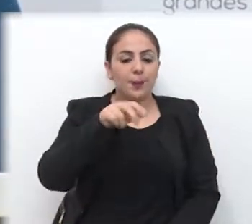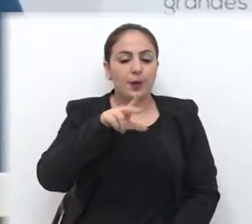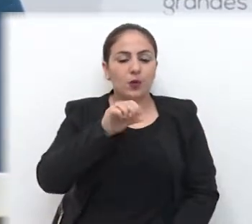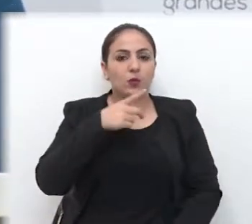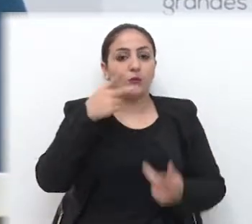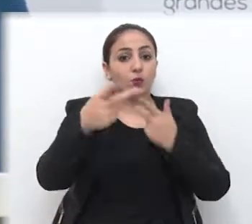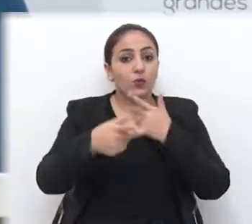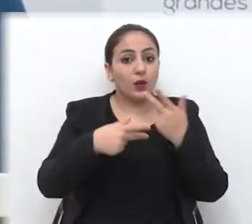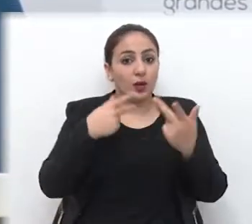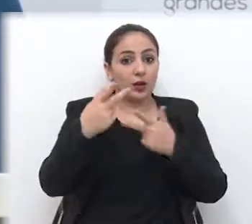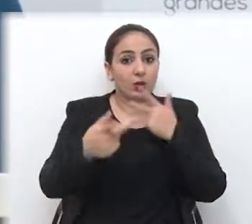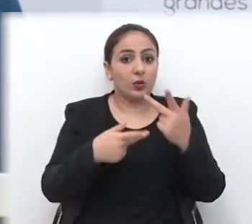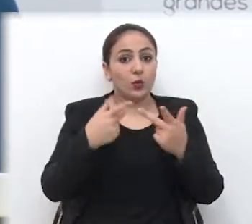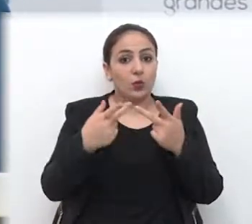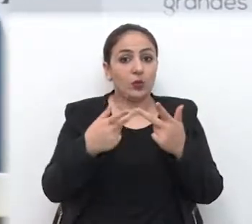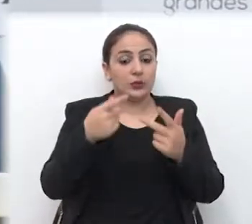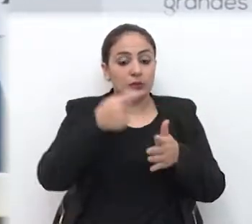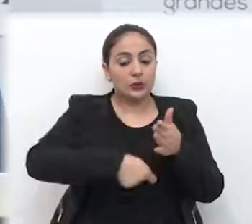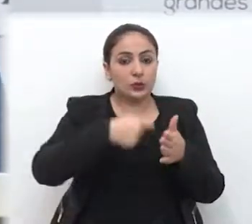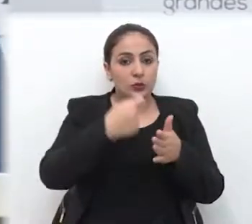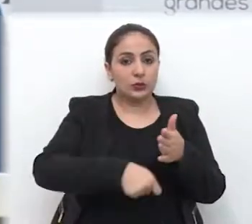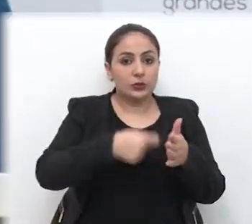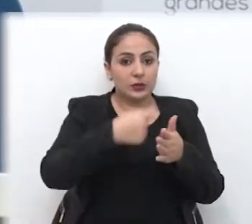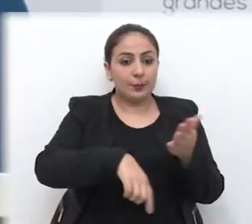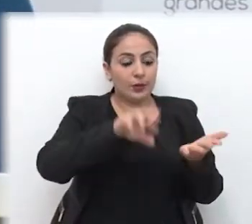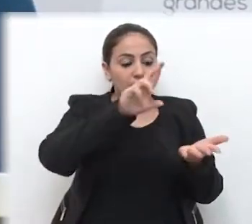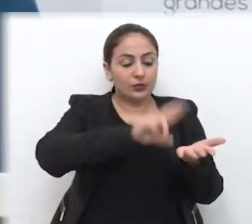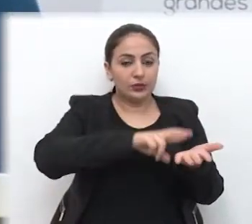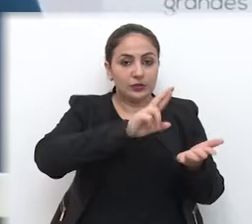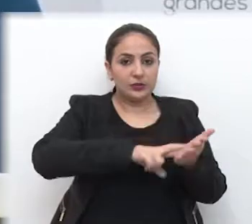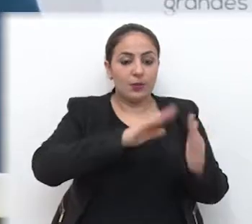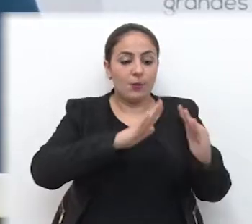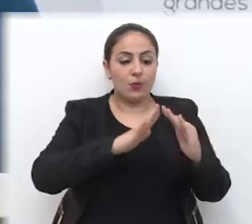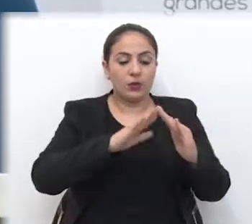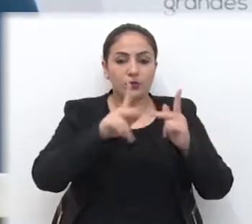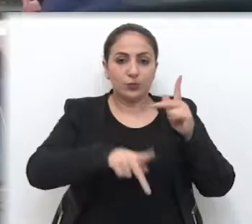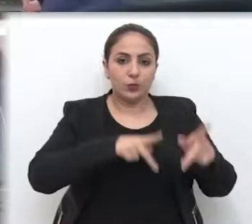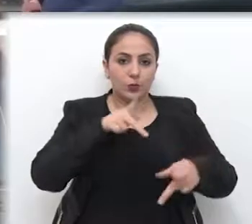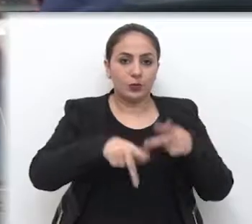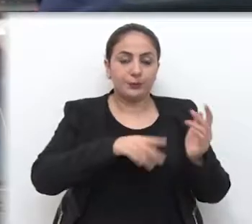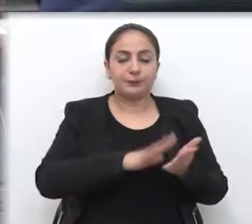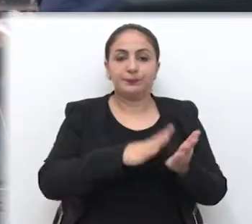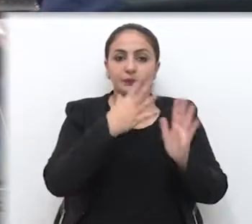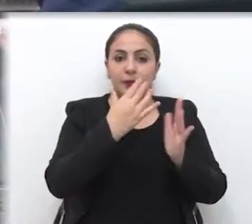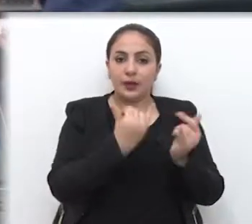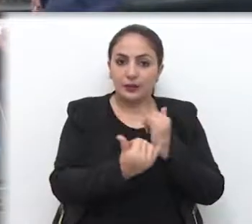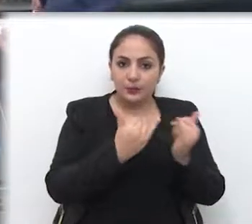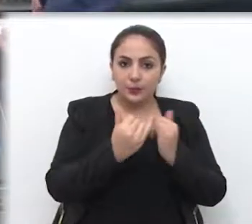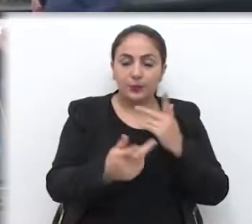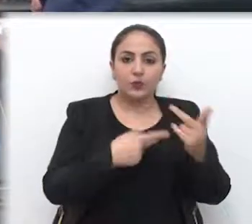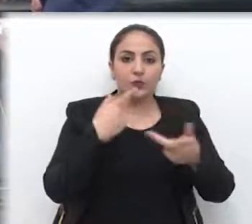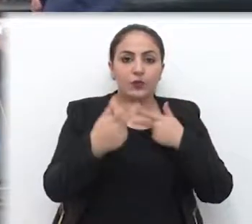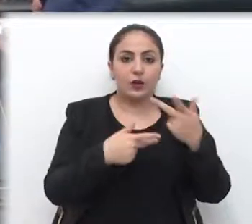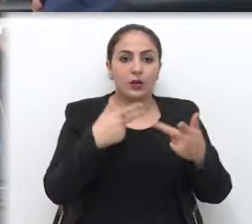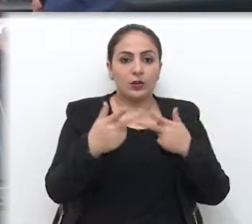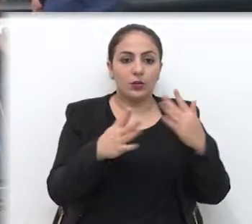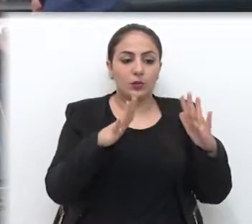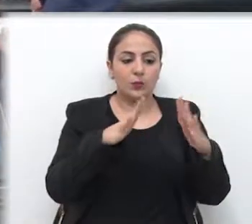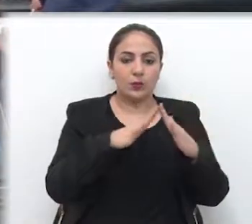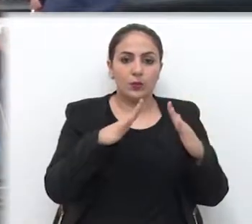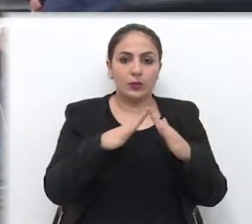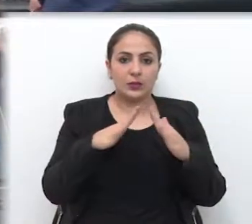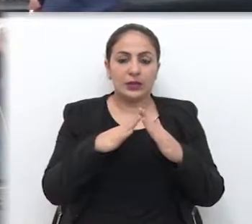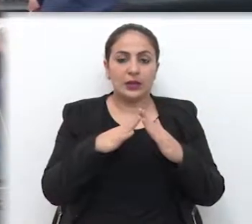destacou sua bandeira em prol da regularização de moradias populares. Como exemplo, citou os imóveis da